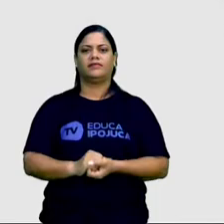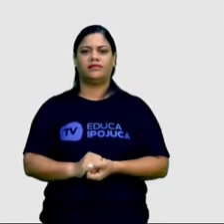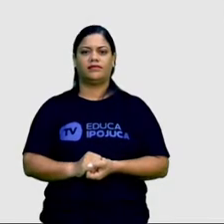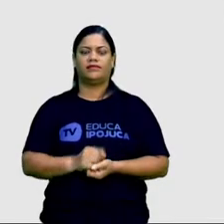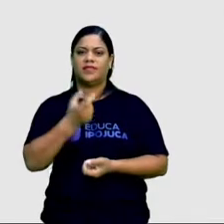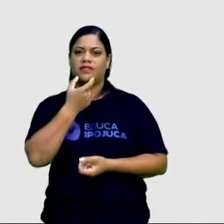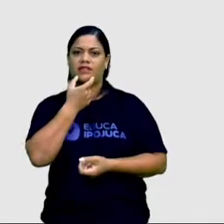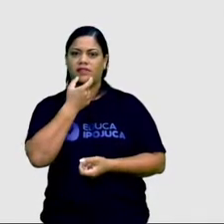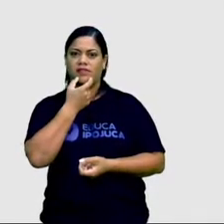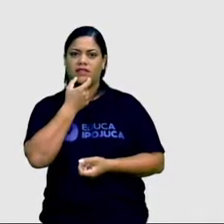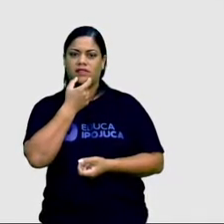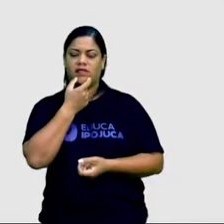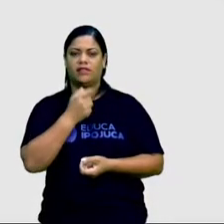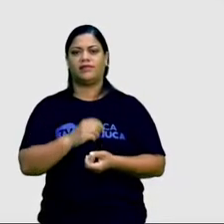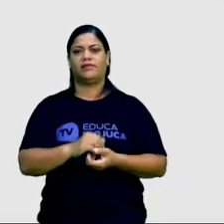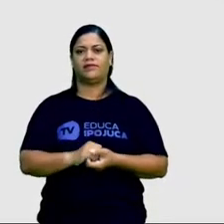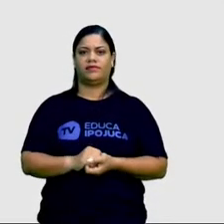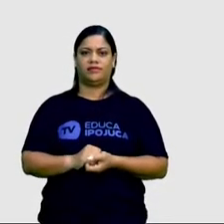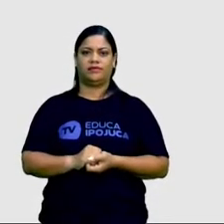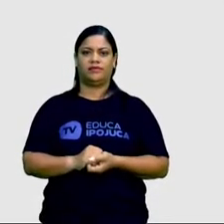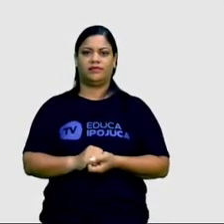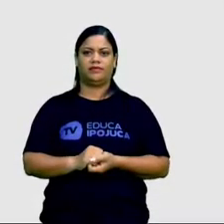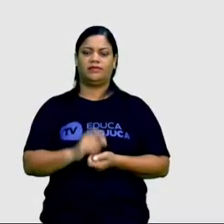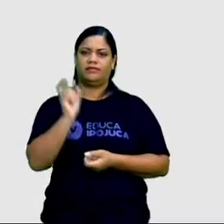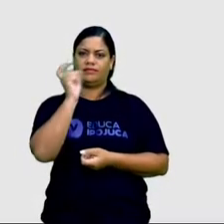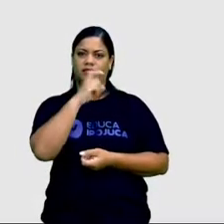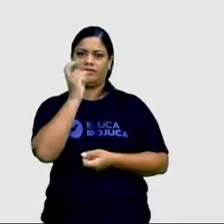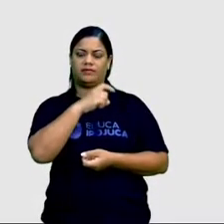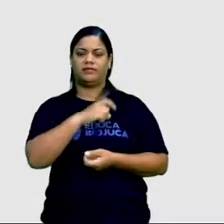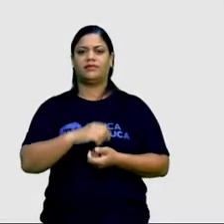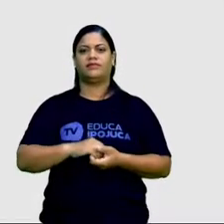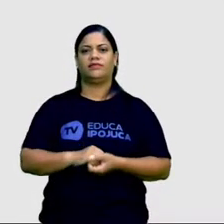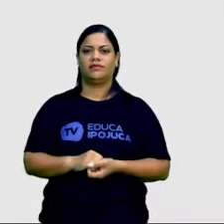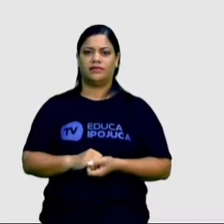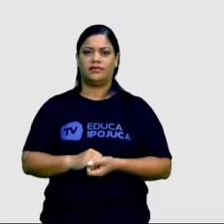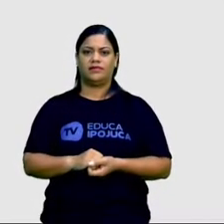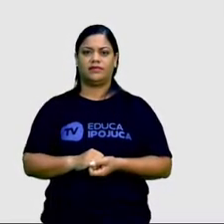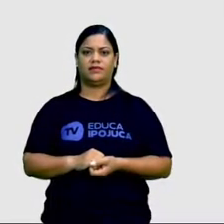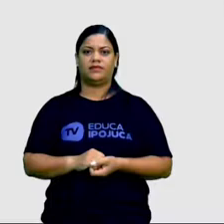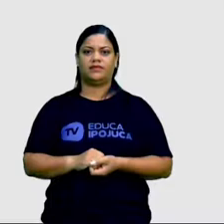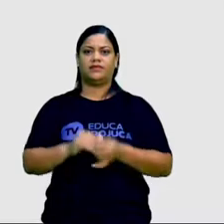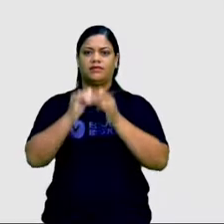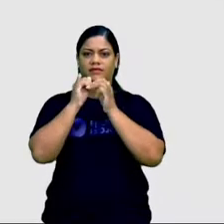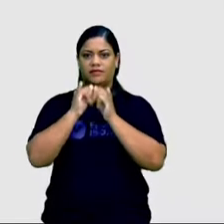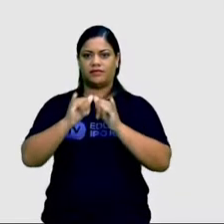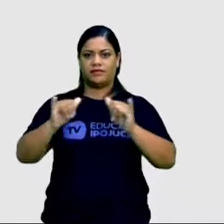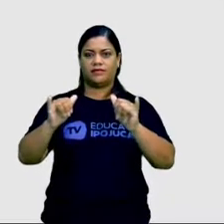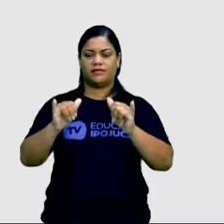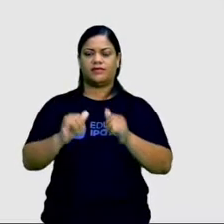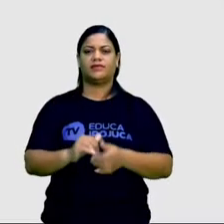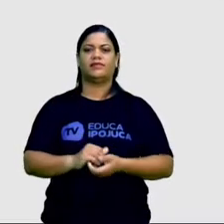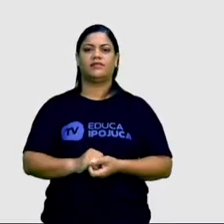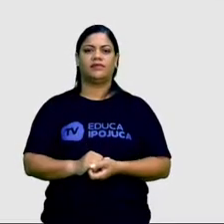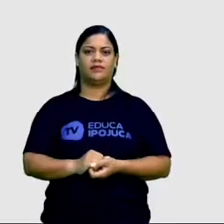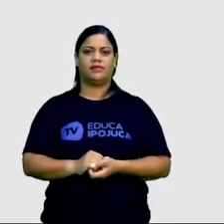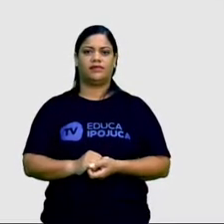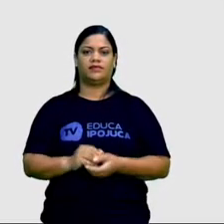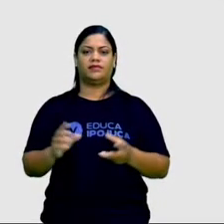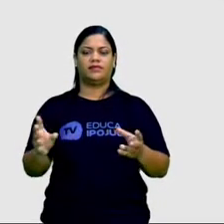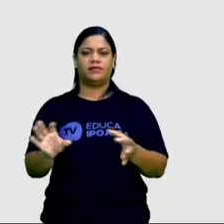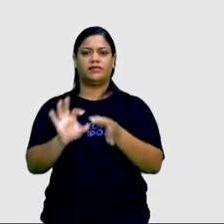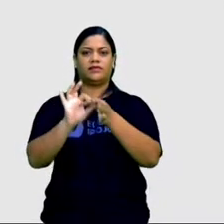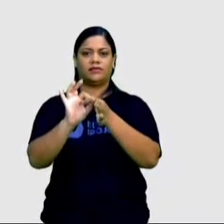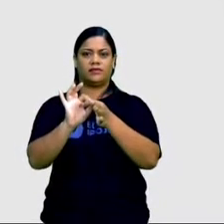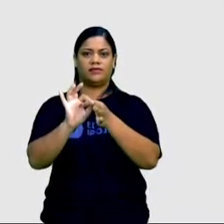vem do inglês fake, que significa falsa ou falso, e news, que significa notícia. Então nós temos aí a